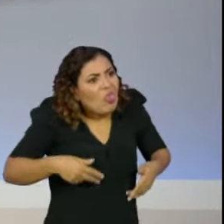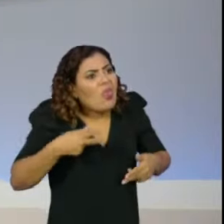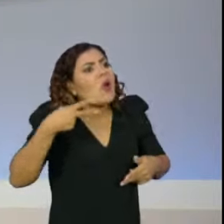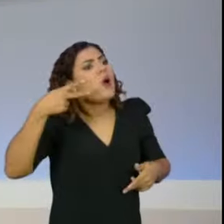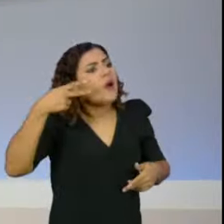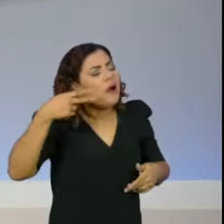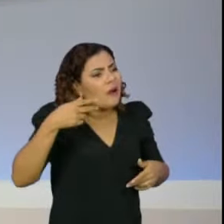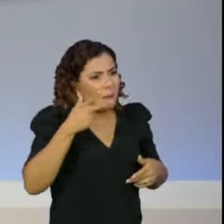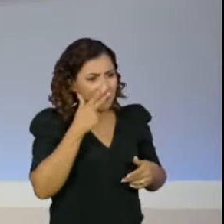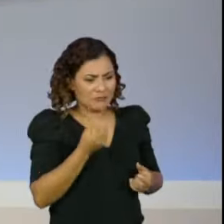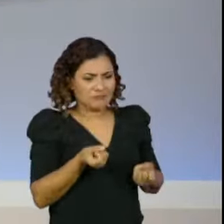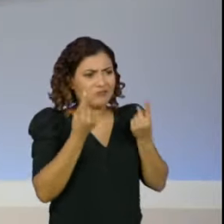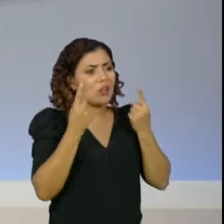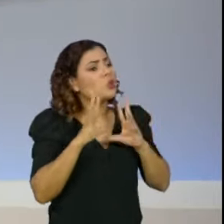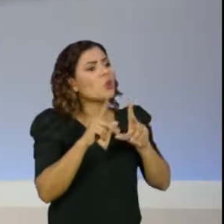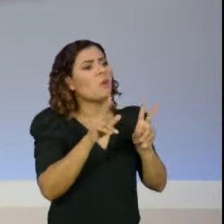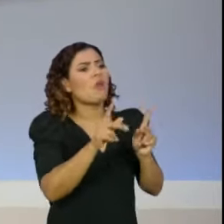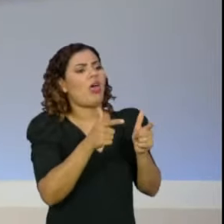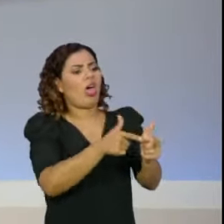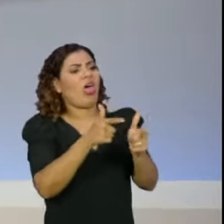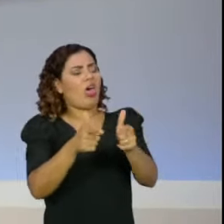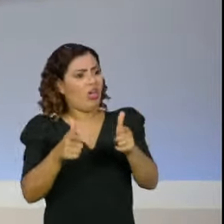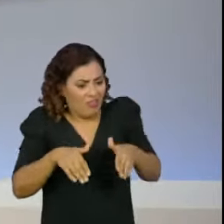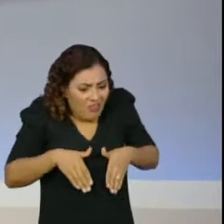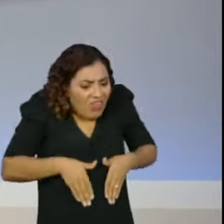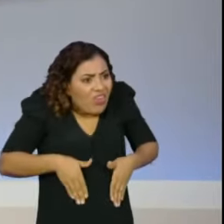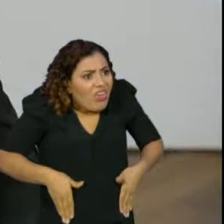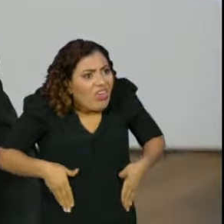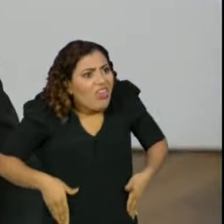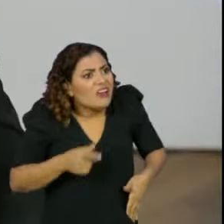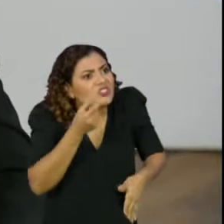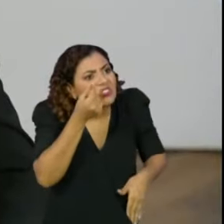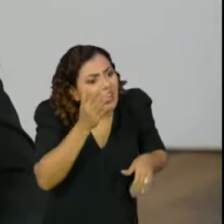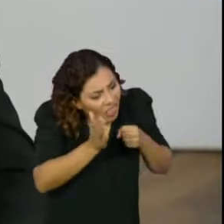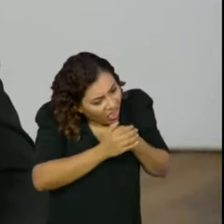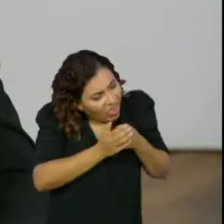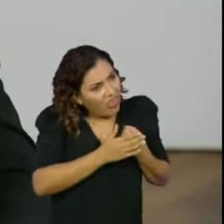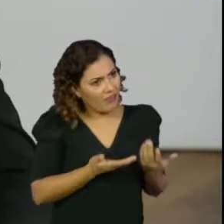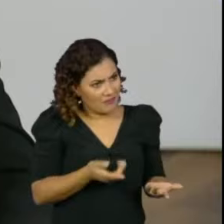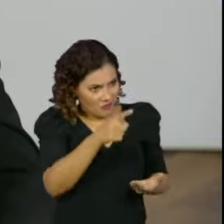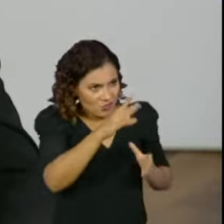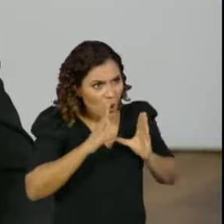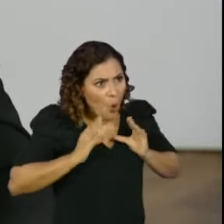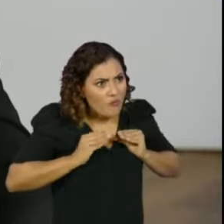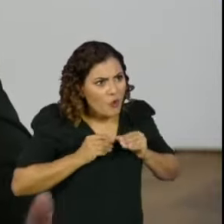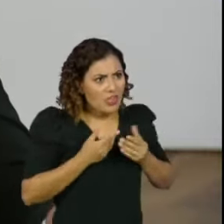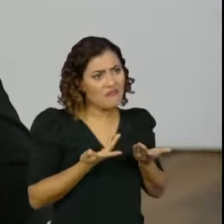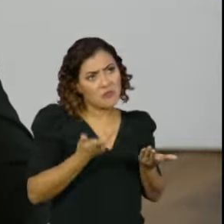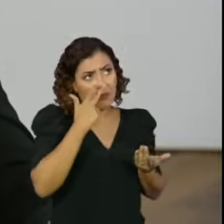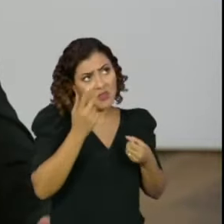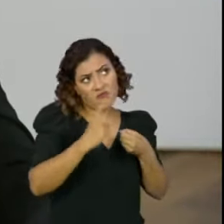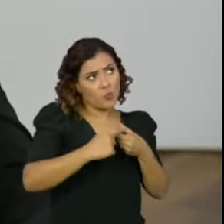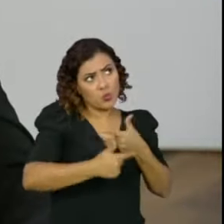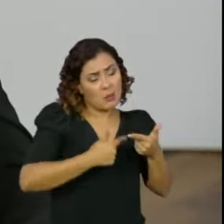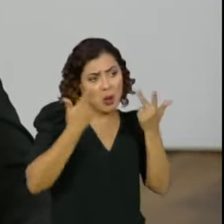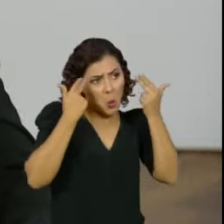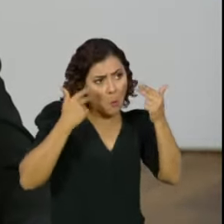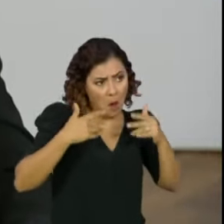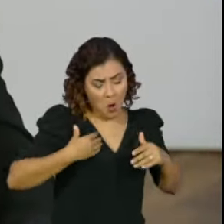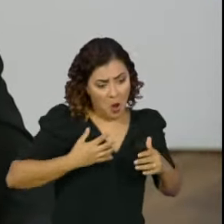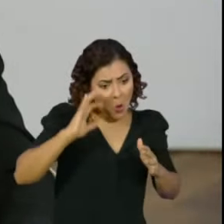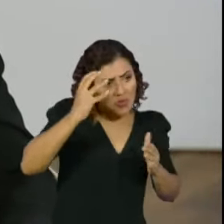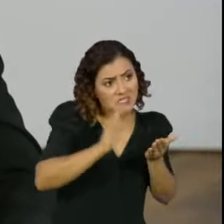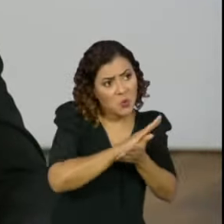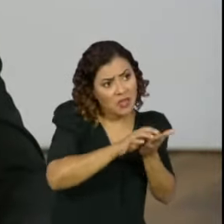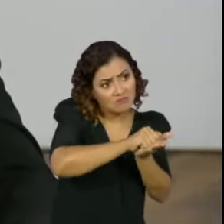tema de marchinha? Como lidar com essa situação? O senhor está confortável com a volta dele ao Senado? É lidar sob o ponto de vista